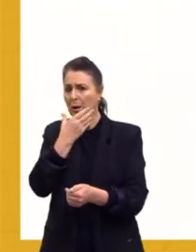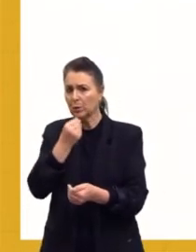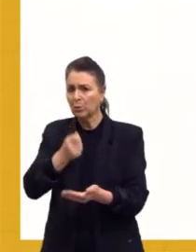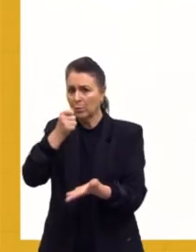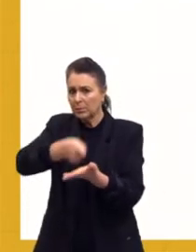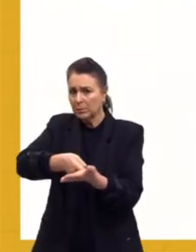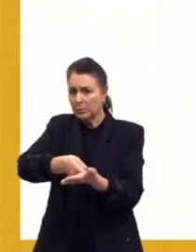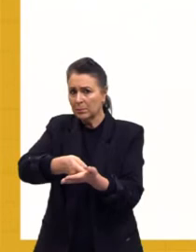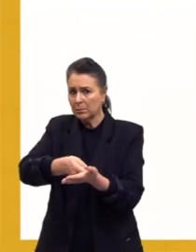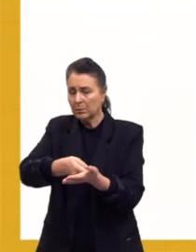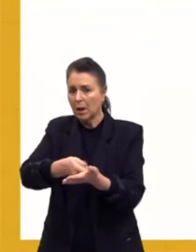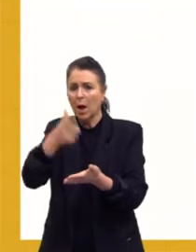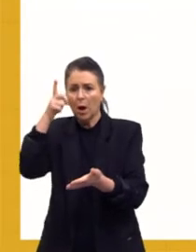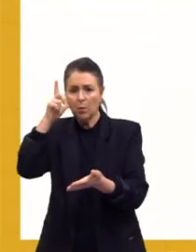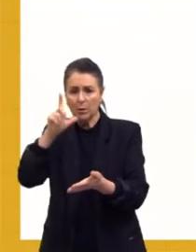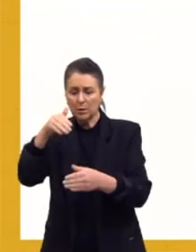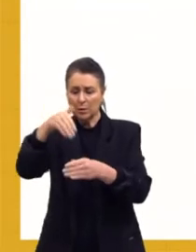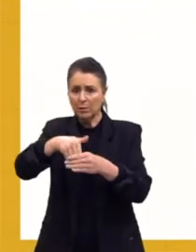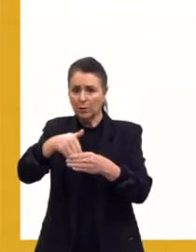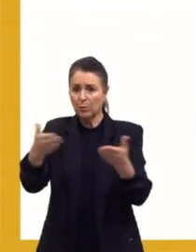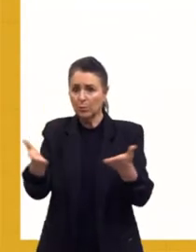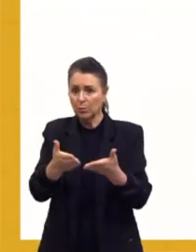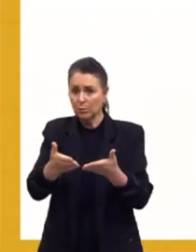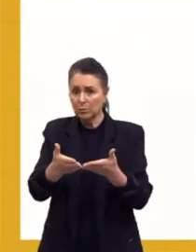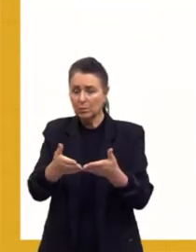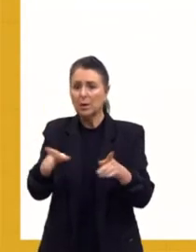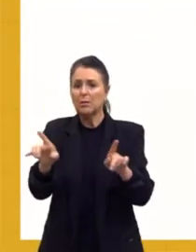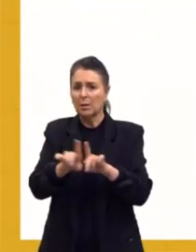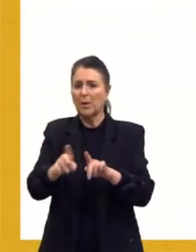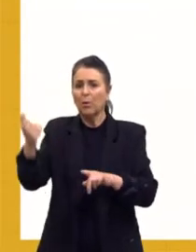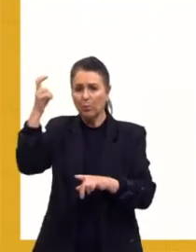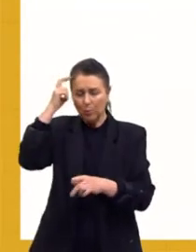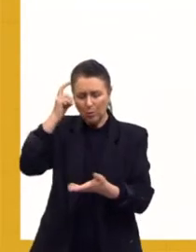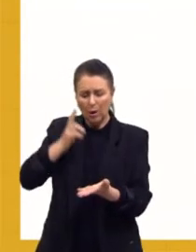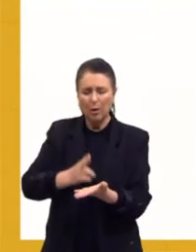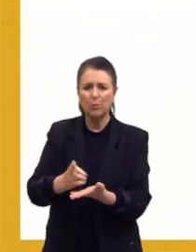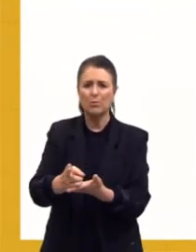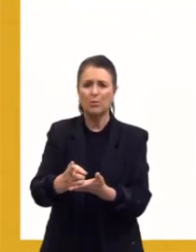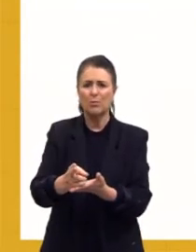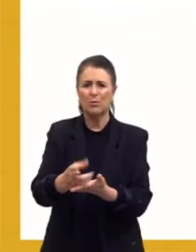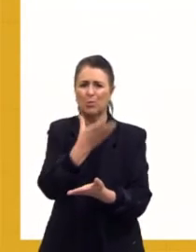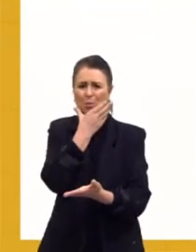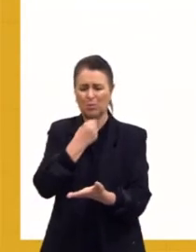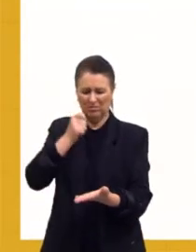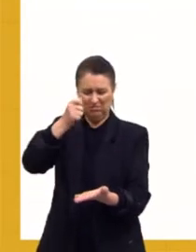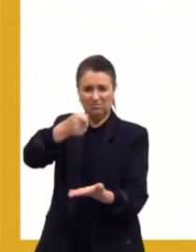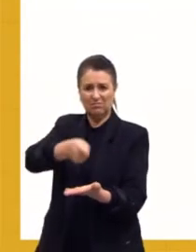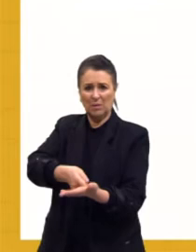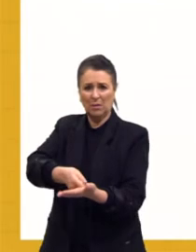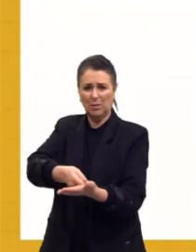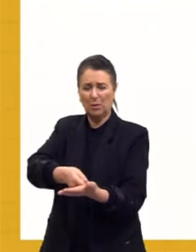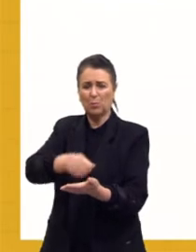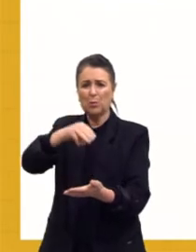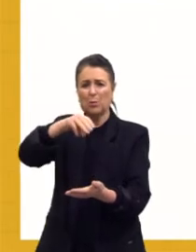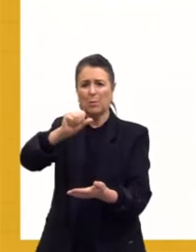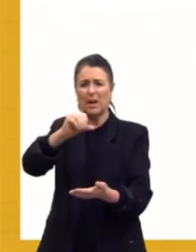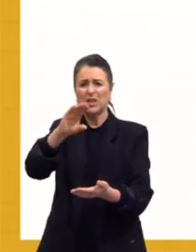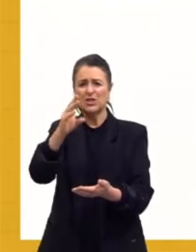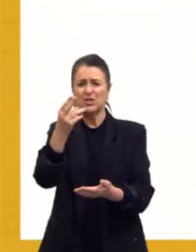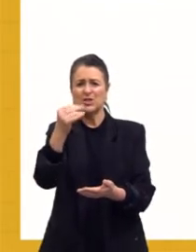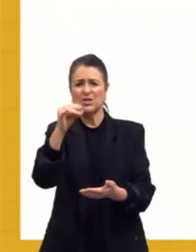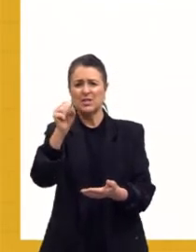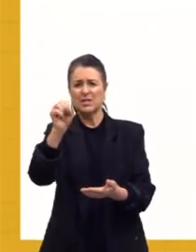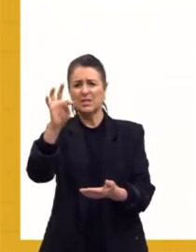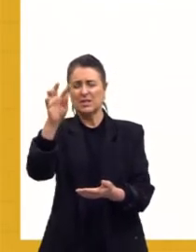voto, até hoje a nossa cultura é muito patriarcal, muito machista. Então, a gente não superou essa cultura hoje em dia,